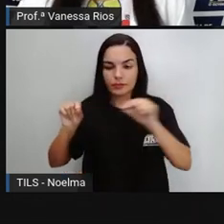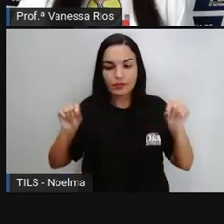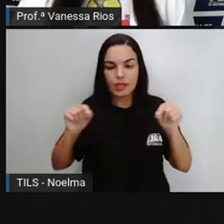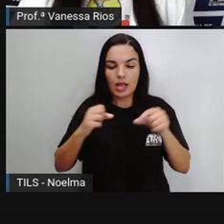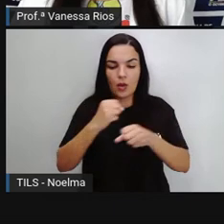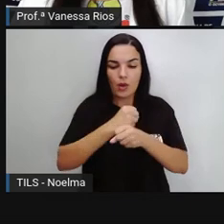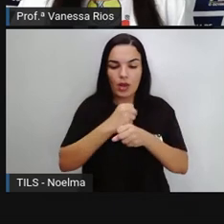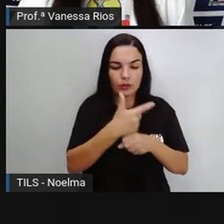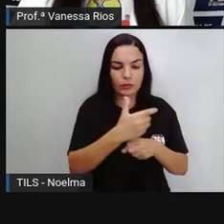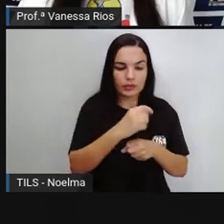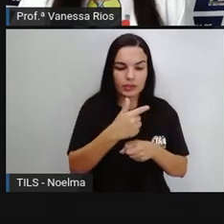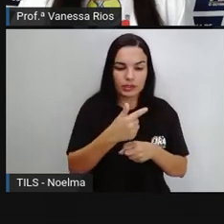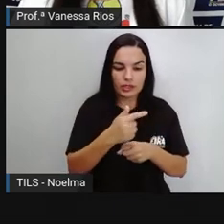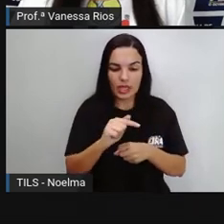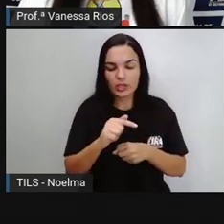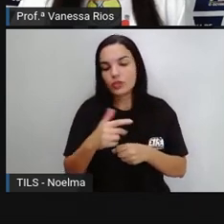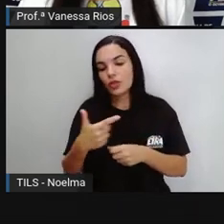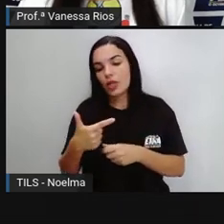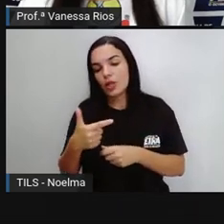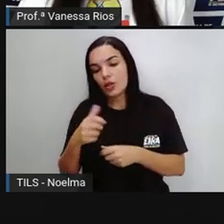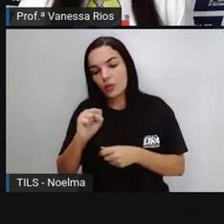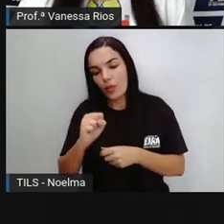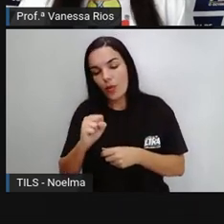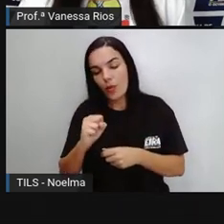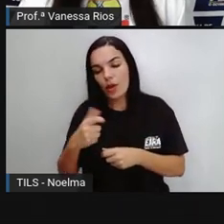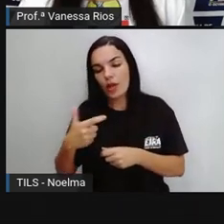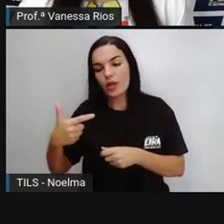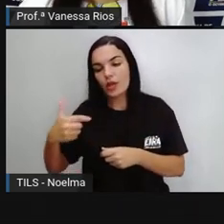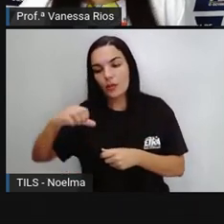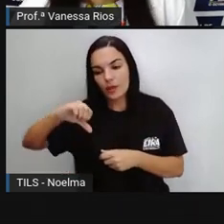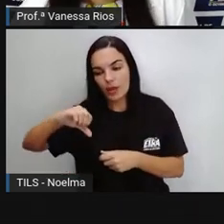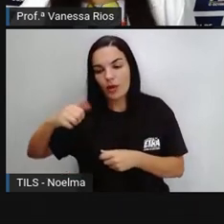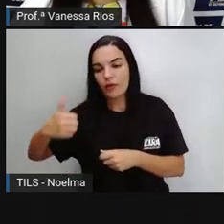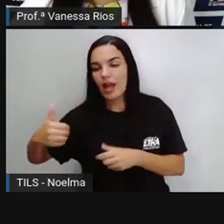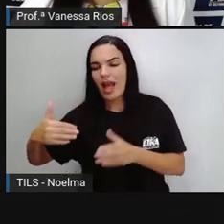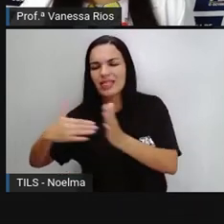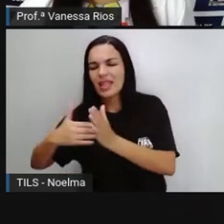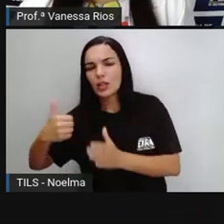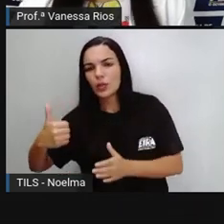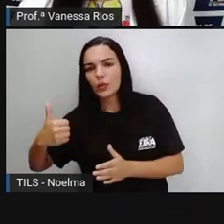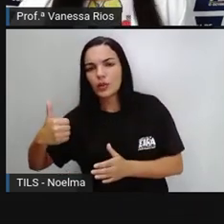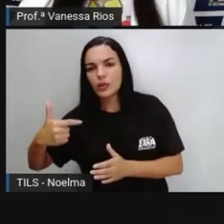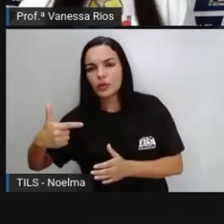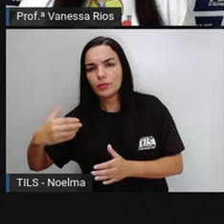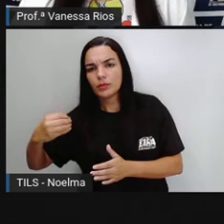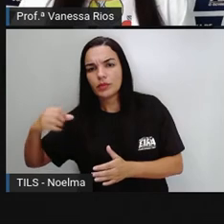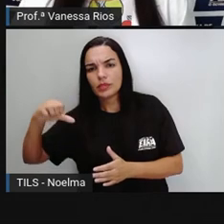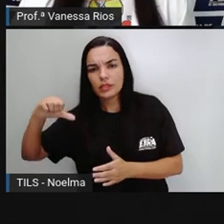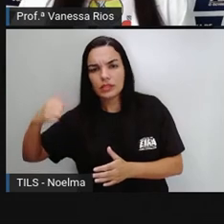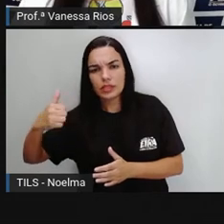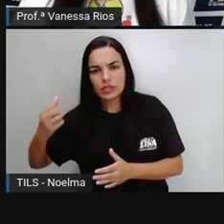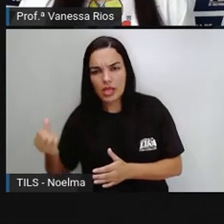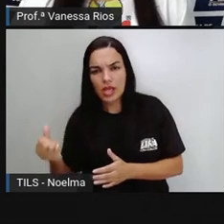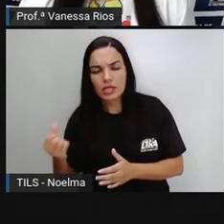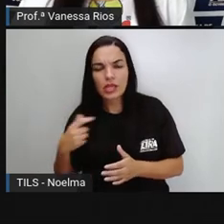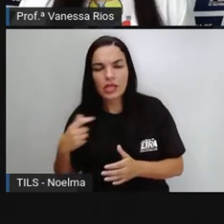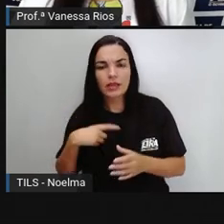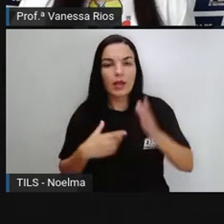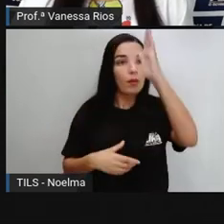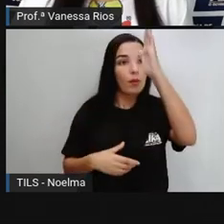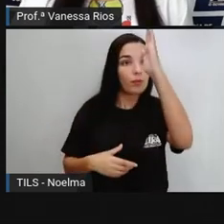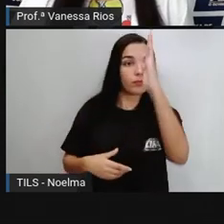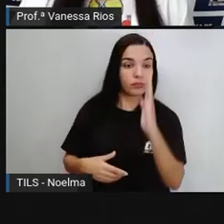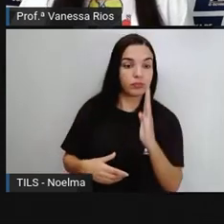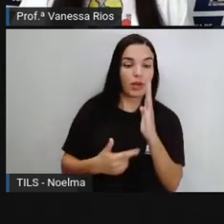2007, 2008, 2009 até 2016. E na linha vertical estão os